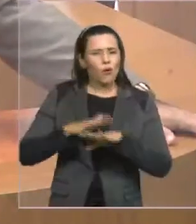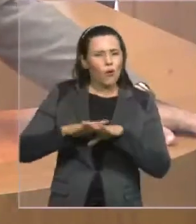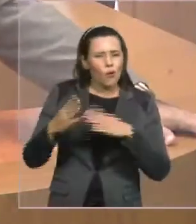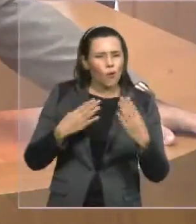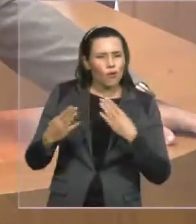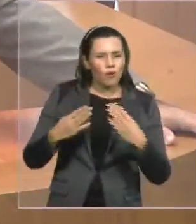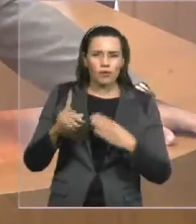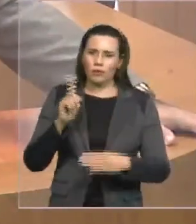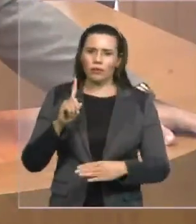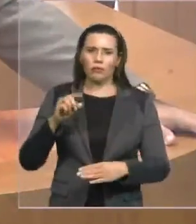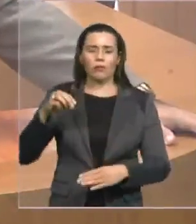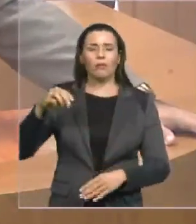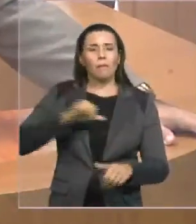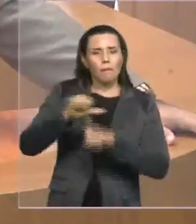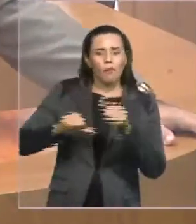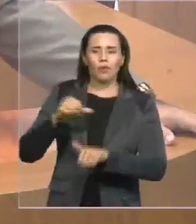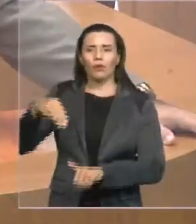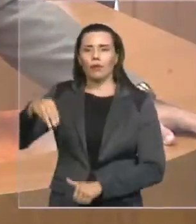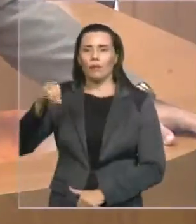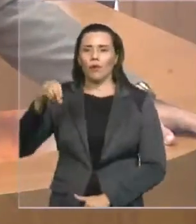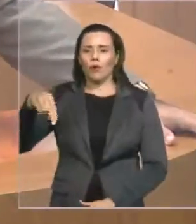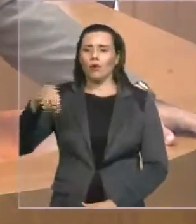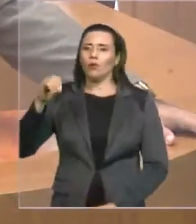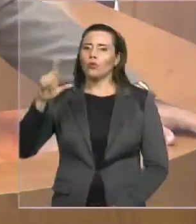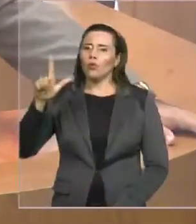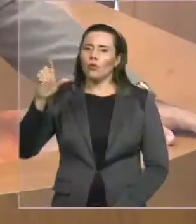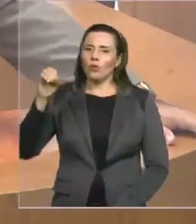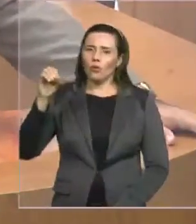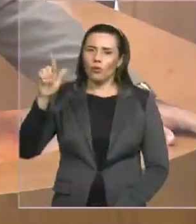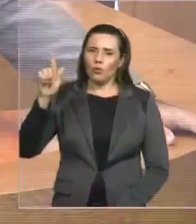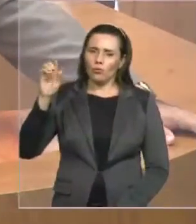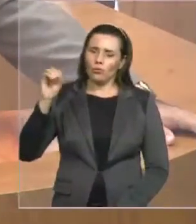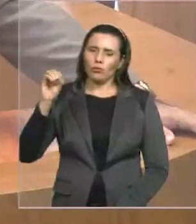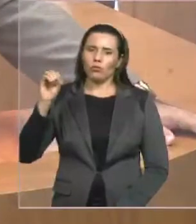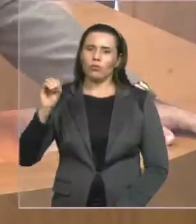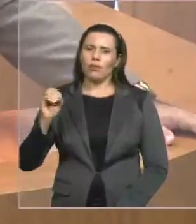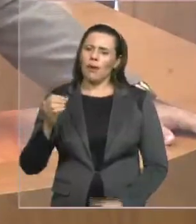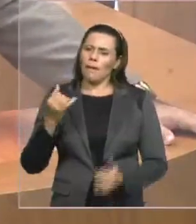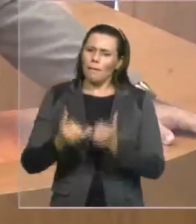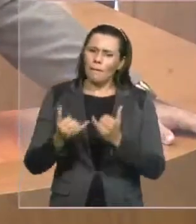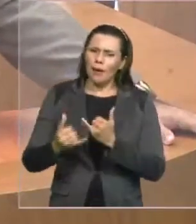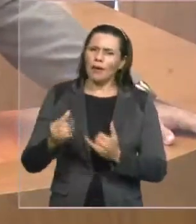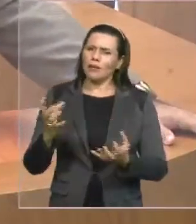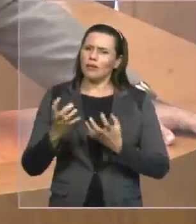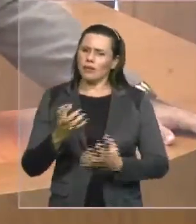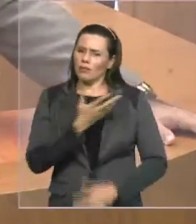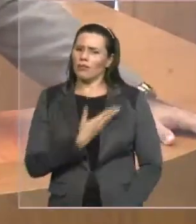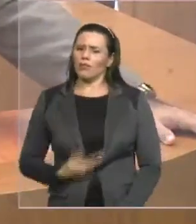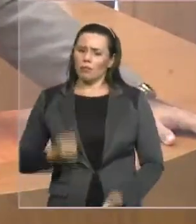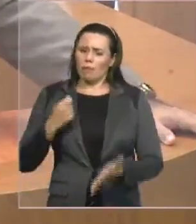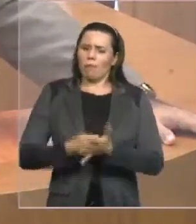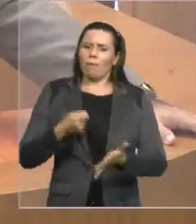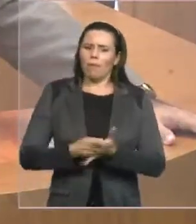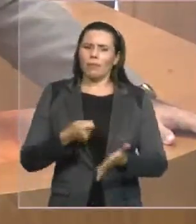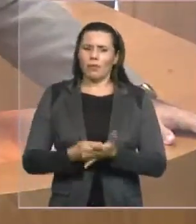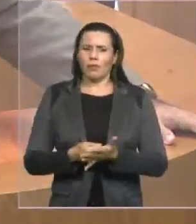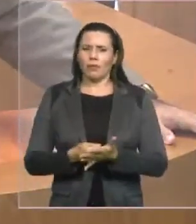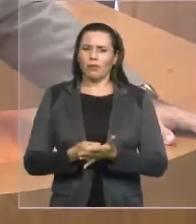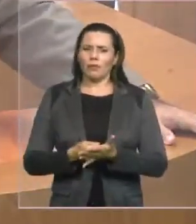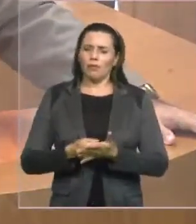é mandar. É o autoritarismo. Diálogo que é bom, ninguém conhece aqui nessa casa.